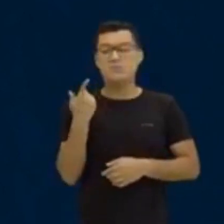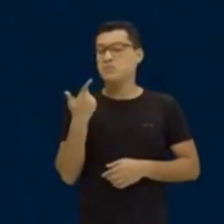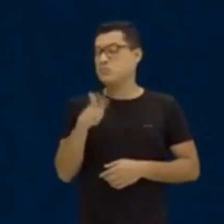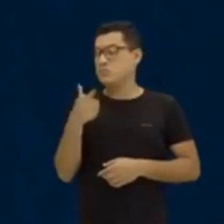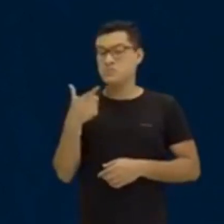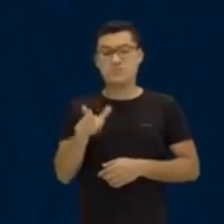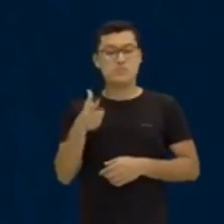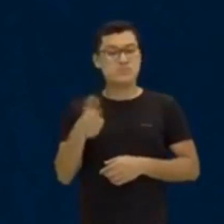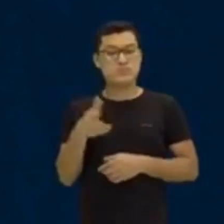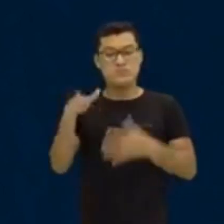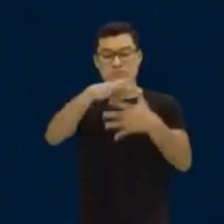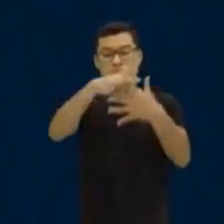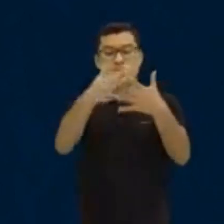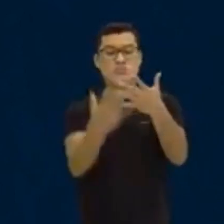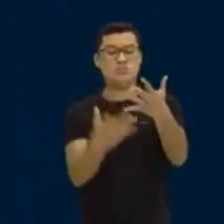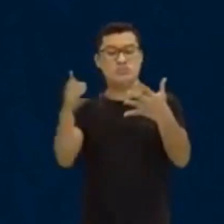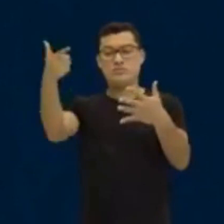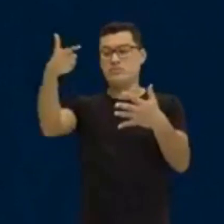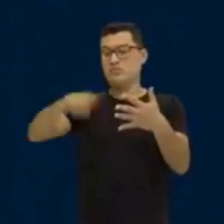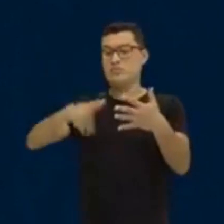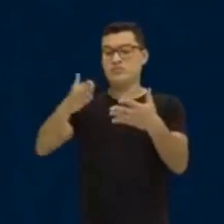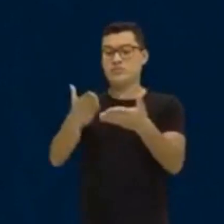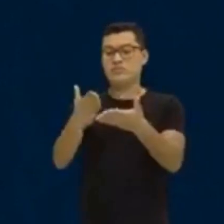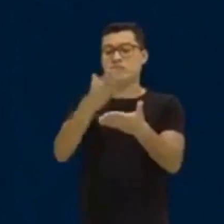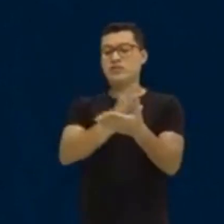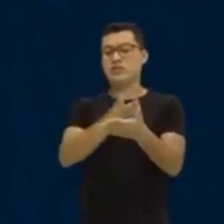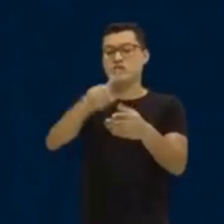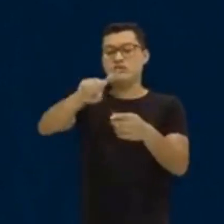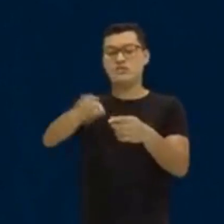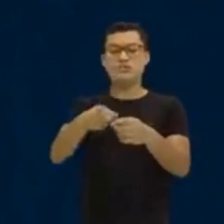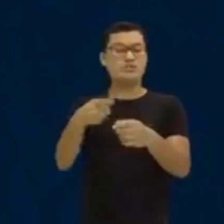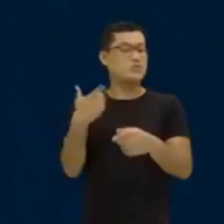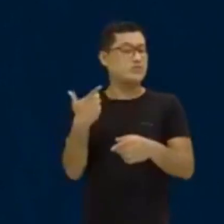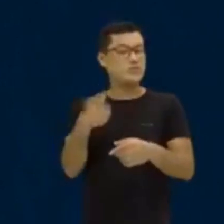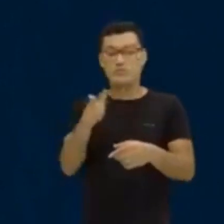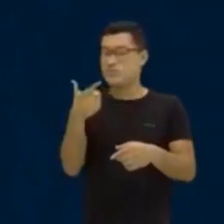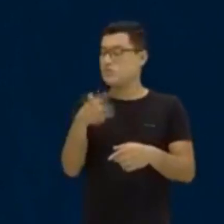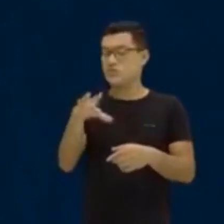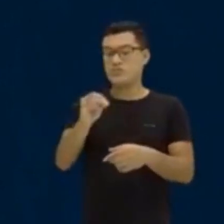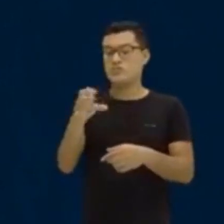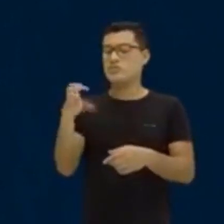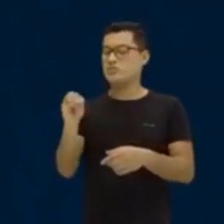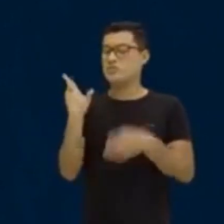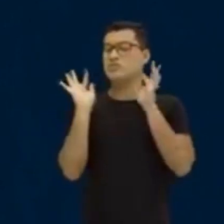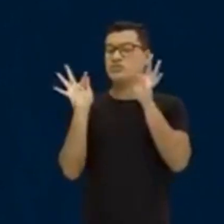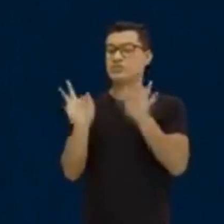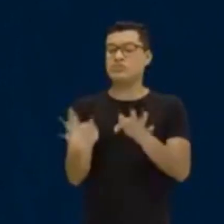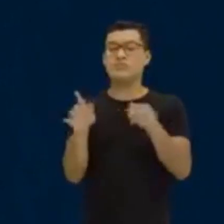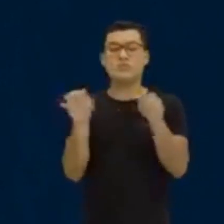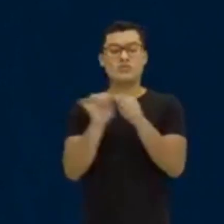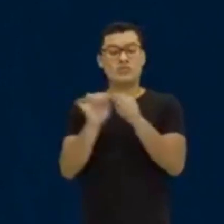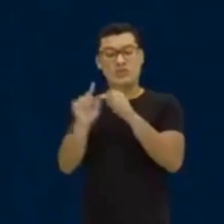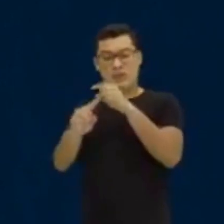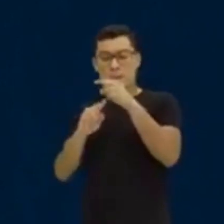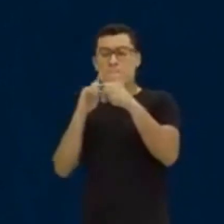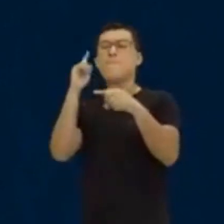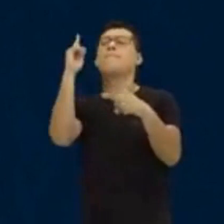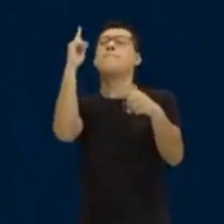tinha esses elementos que não se repetem antes da vírgula. É por isso que não tinha aqueles zeros lá no final. Tá? Vou fazer mais um